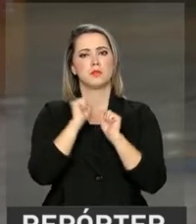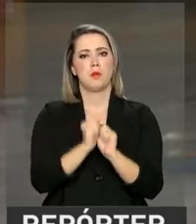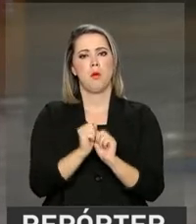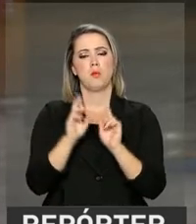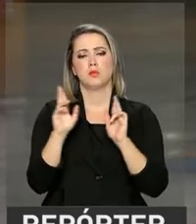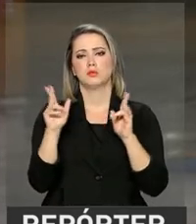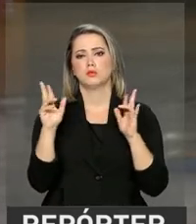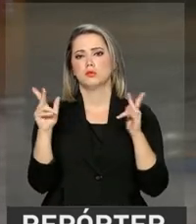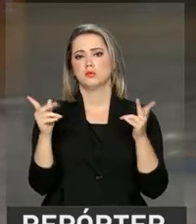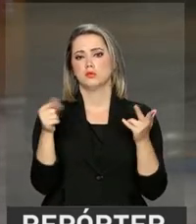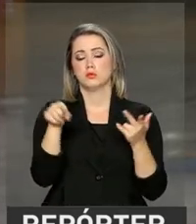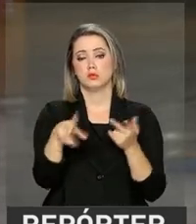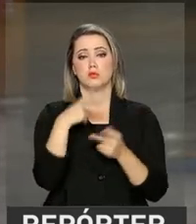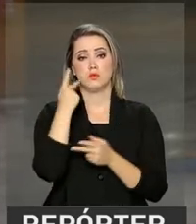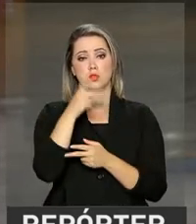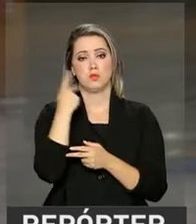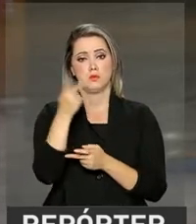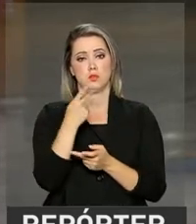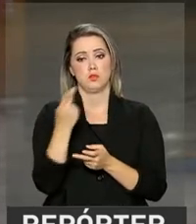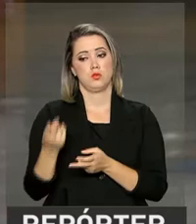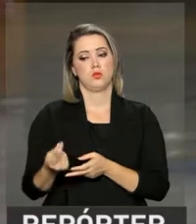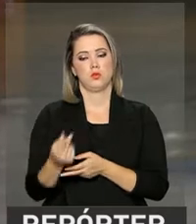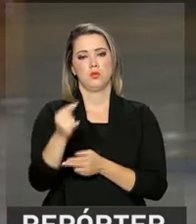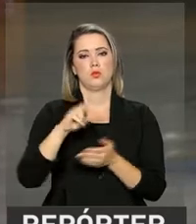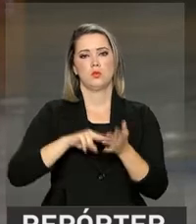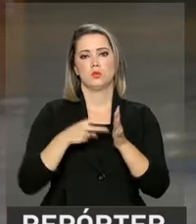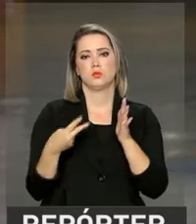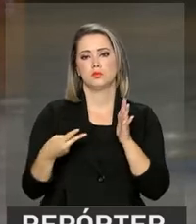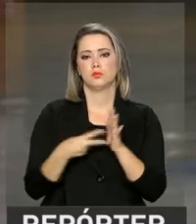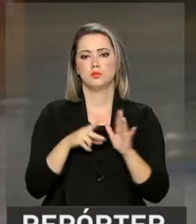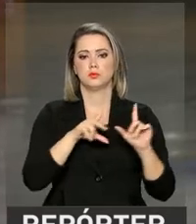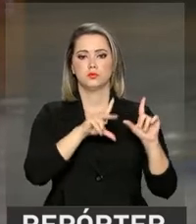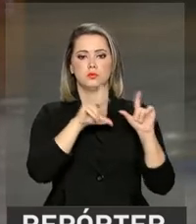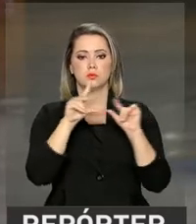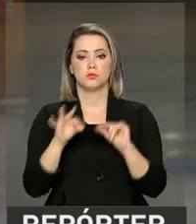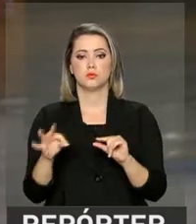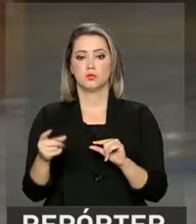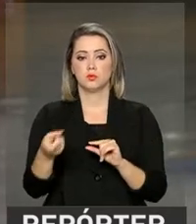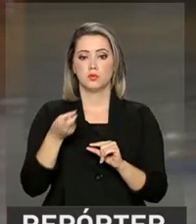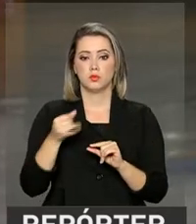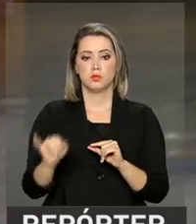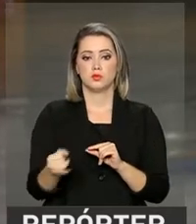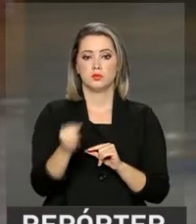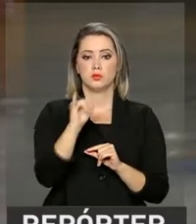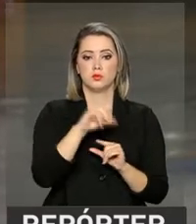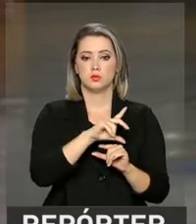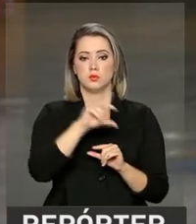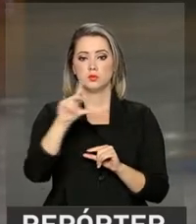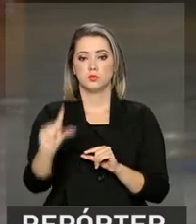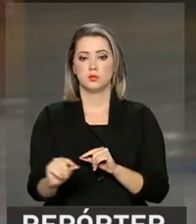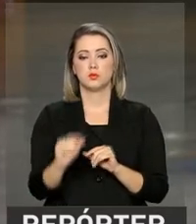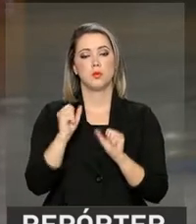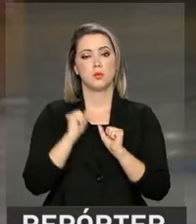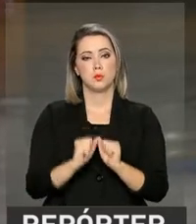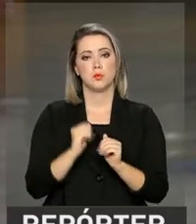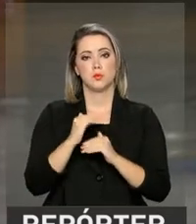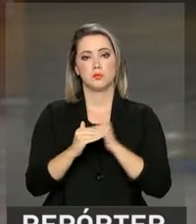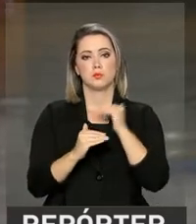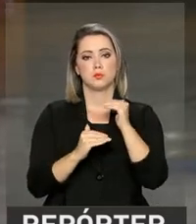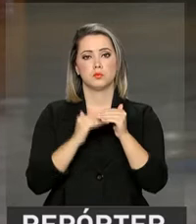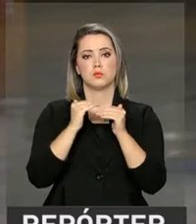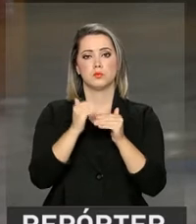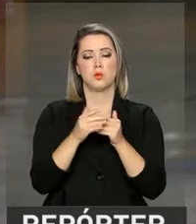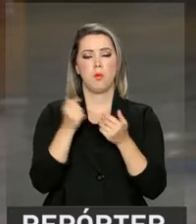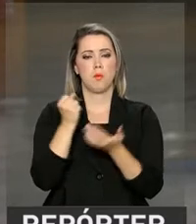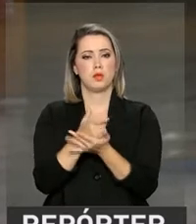flexibilizar a política monetária. Ou seja, reduzir a taxa de juros, permitindo, assim, um aumento do consumo